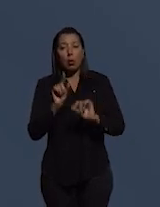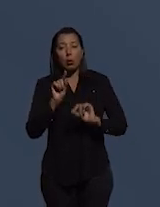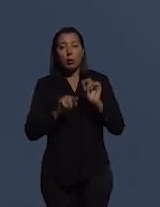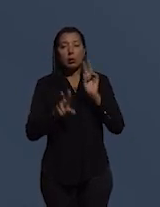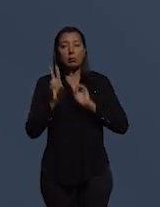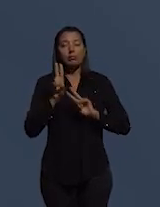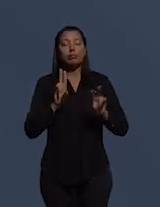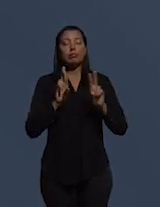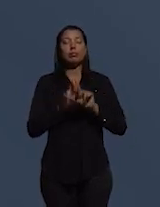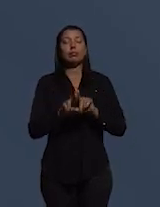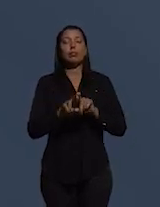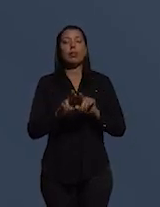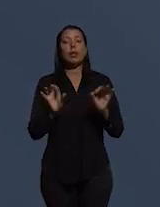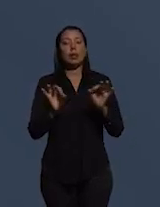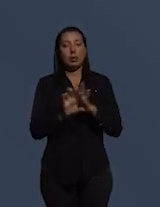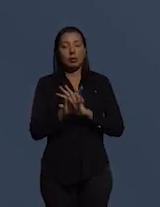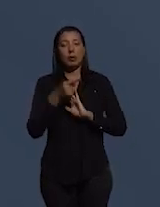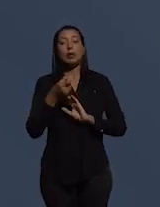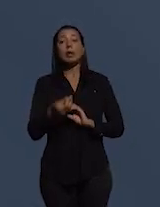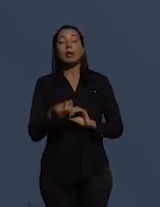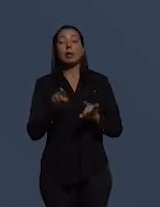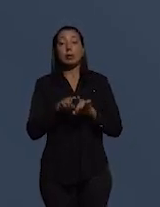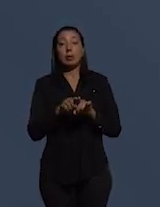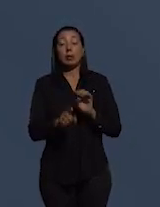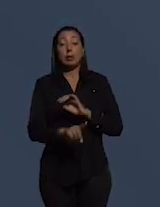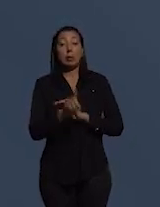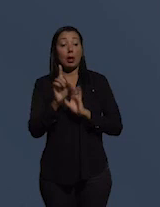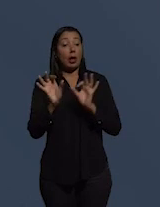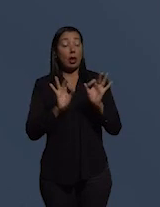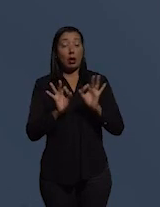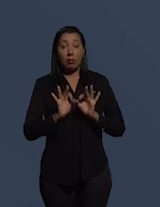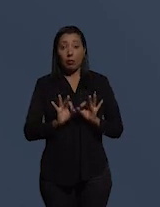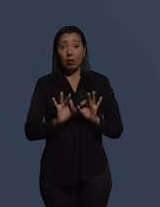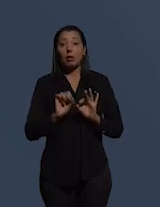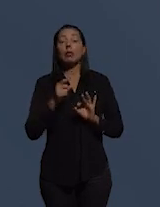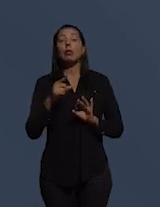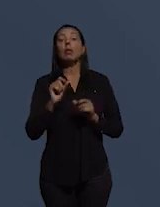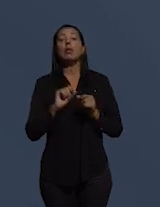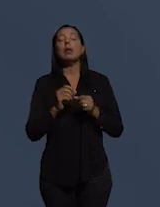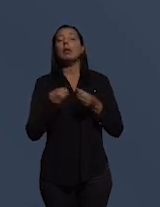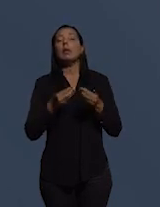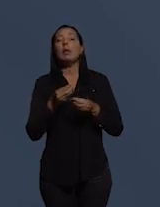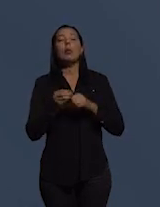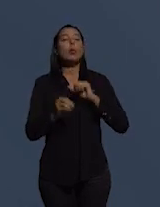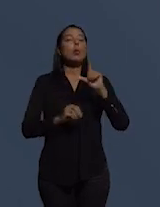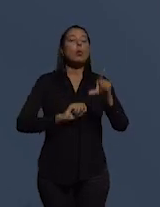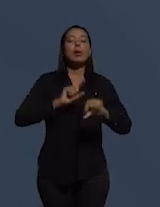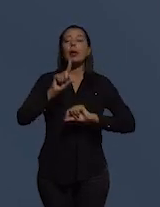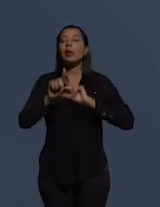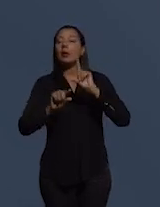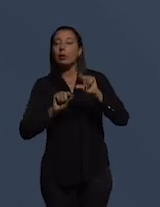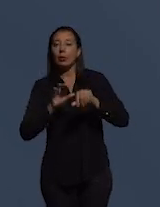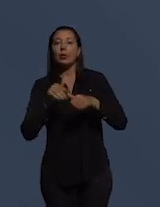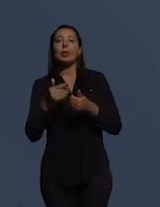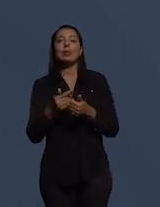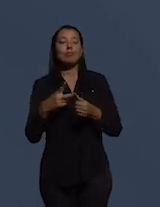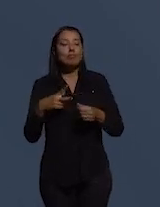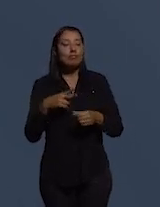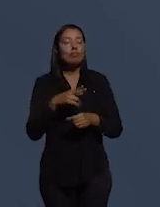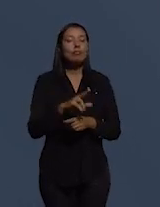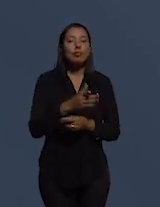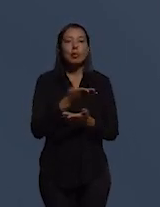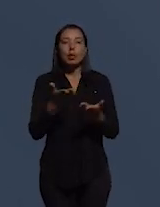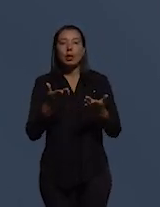termino dizendo que o formato deste primeiro evento foi concebido como escolha, como um recorte que